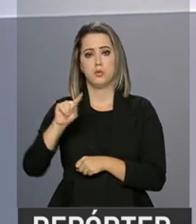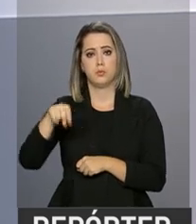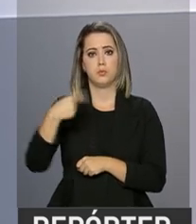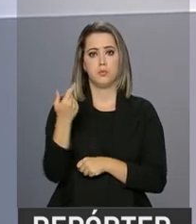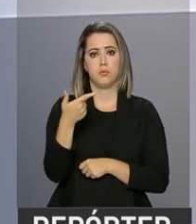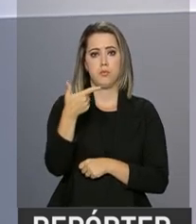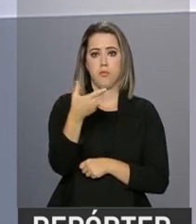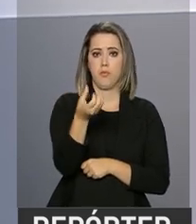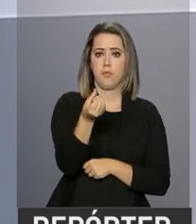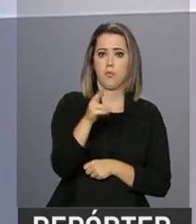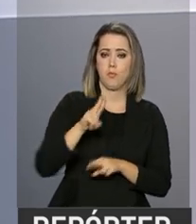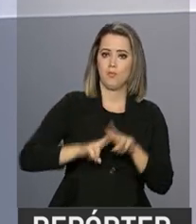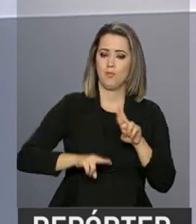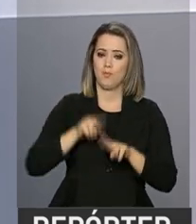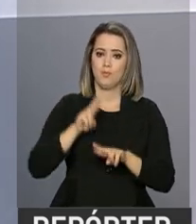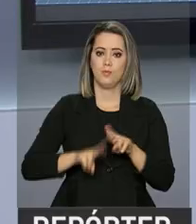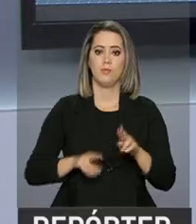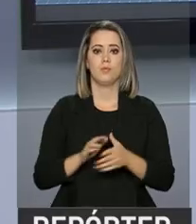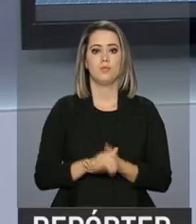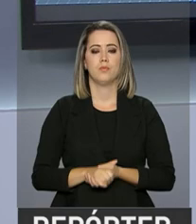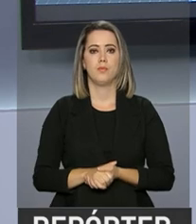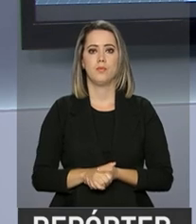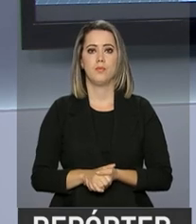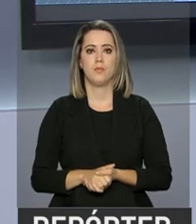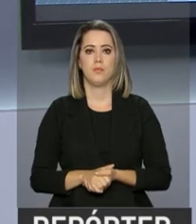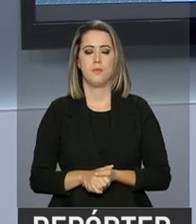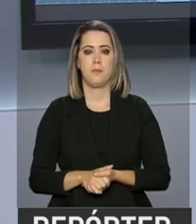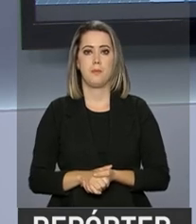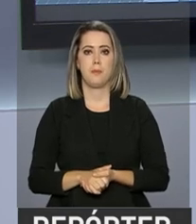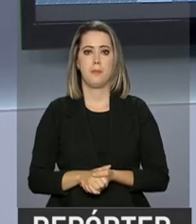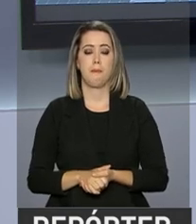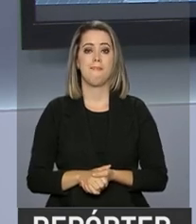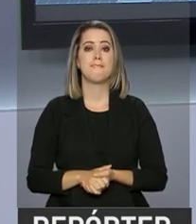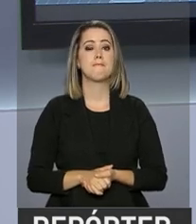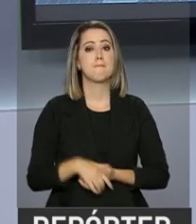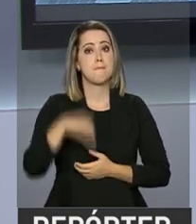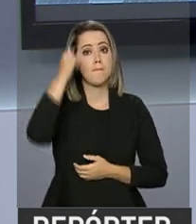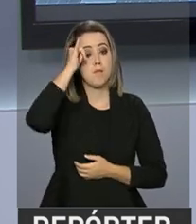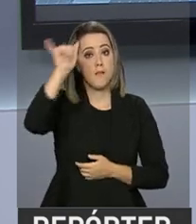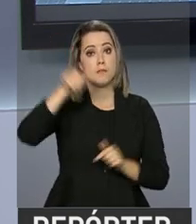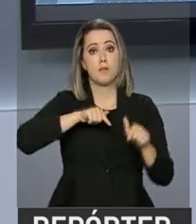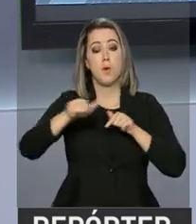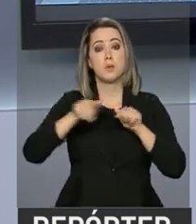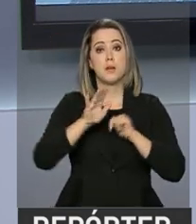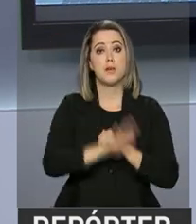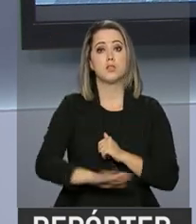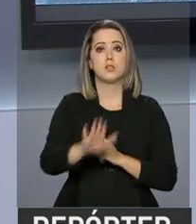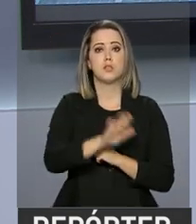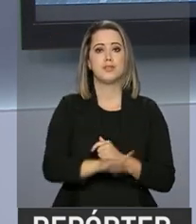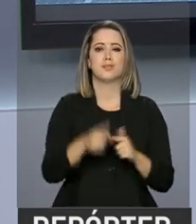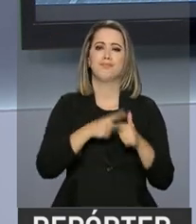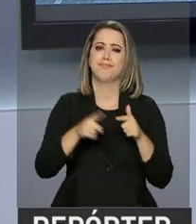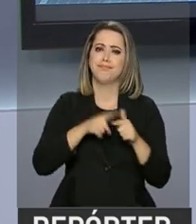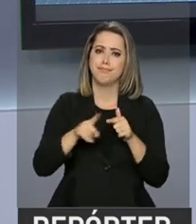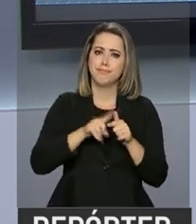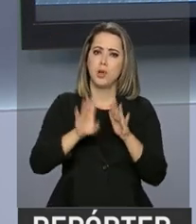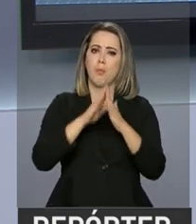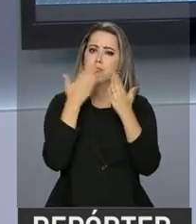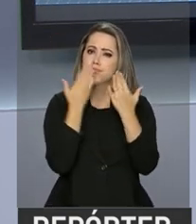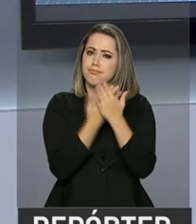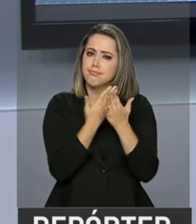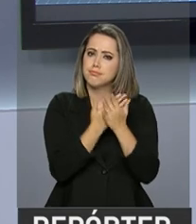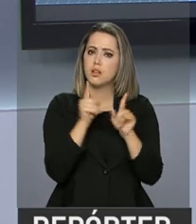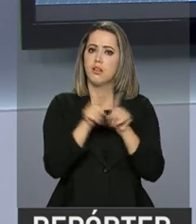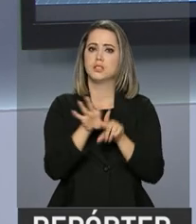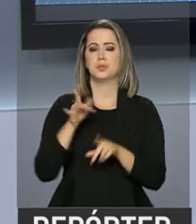para o dia 26 de junho. Combater o trabalho infantil que afeta o desenvolvimento escolar e a saúde das